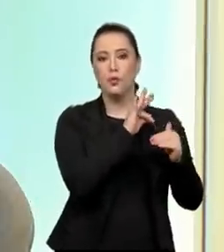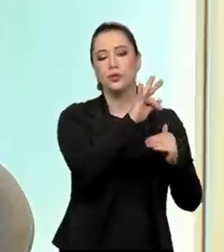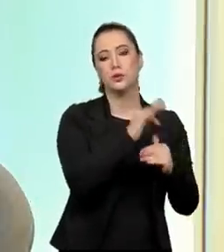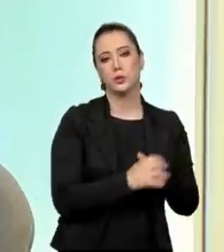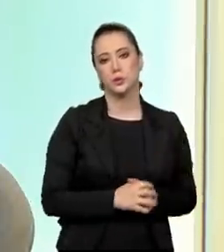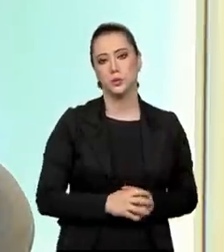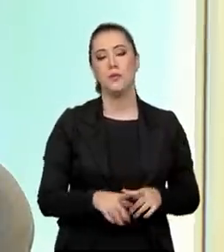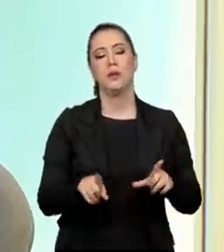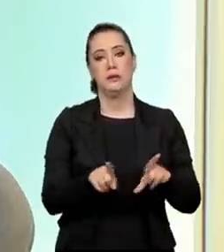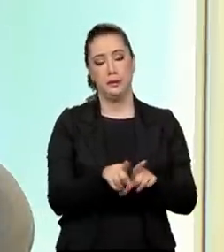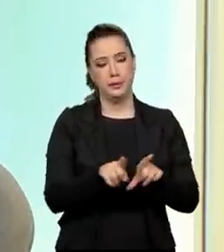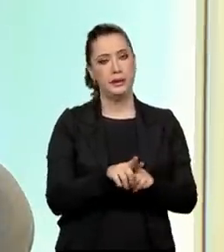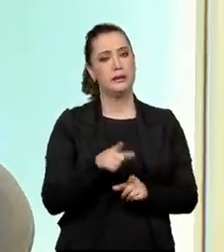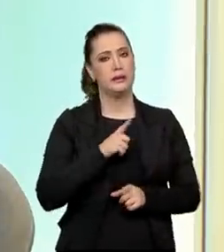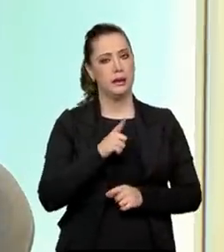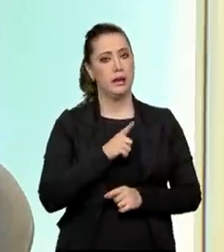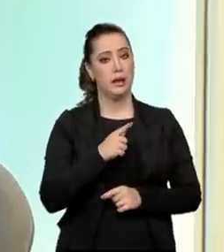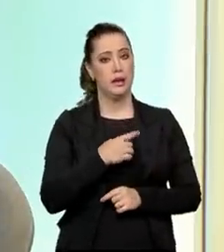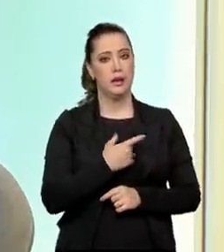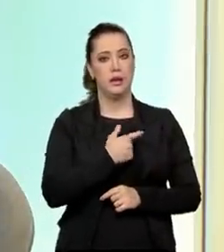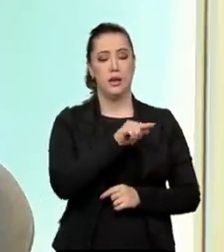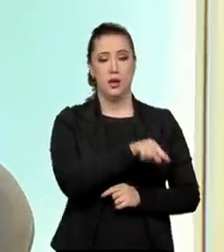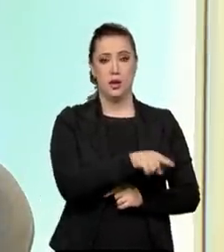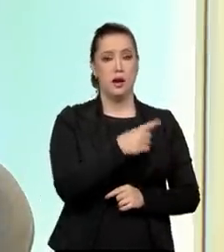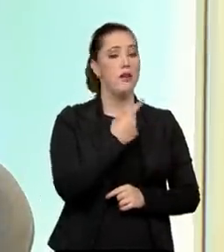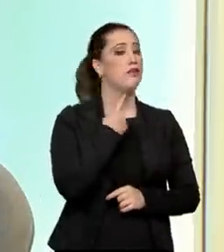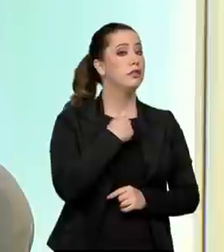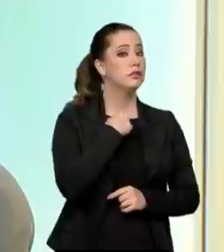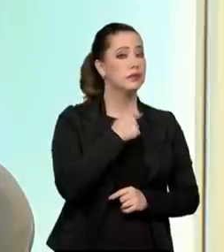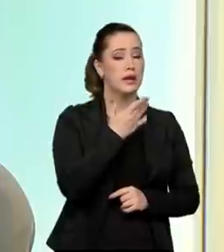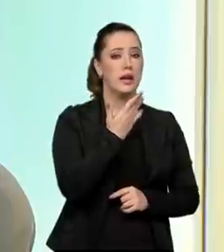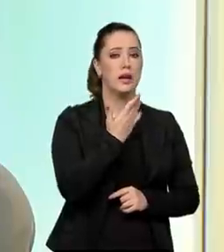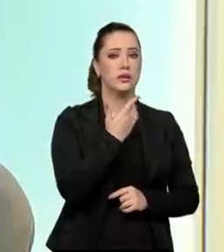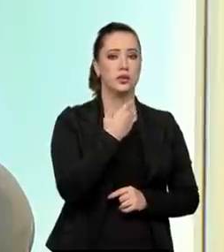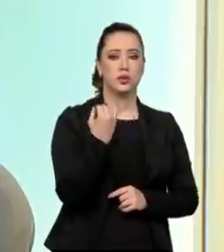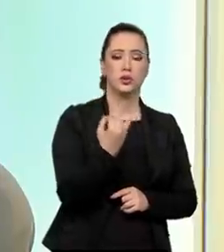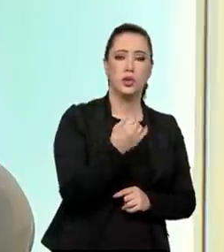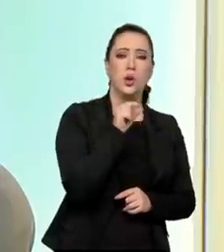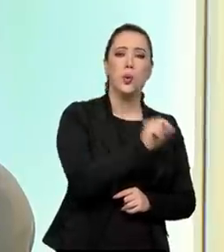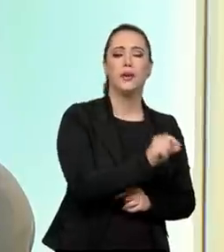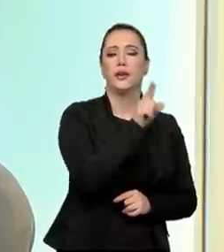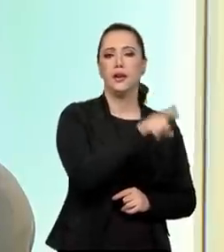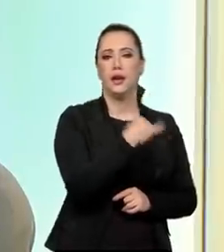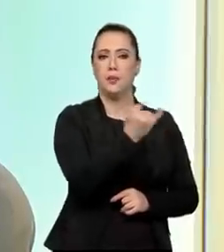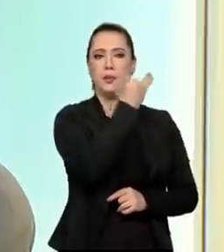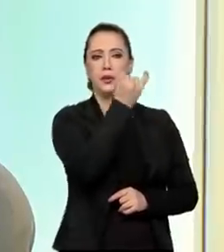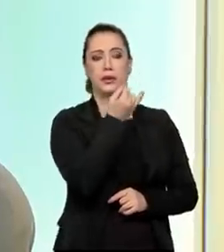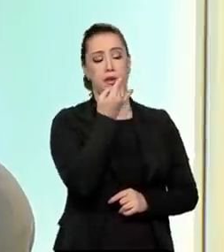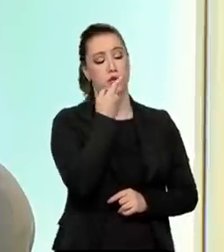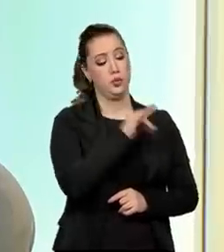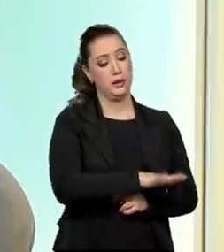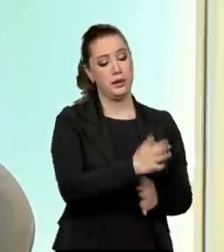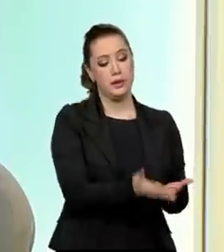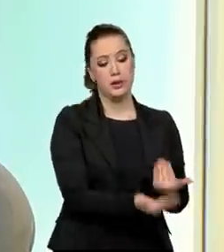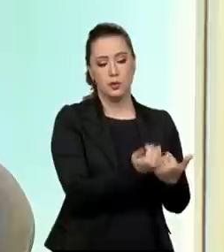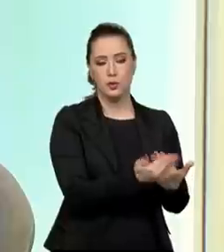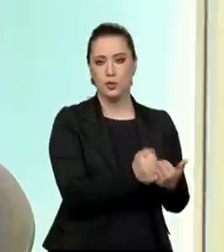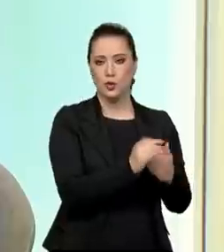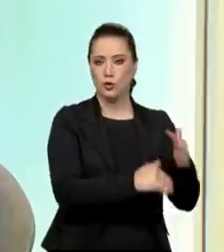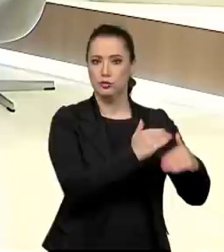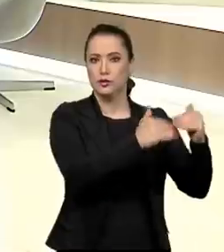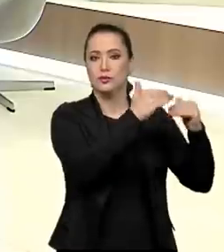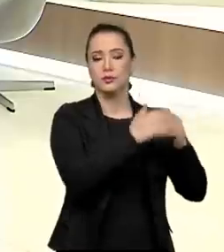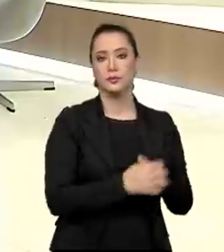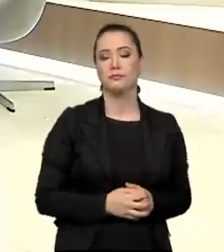do superior interesse da criança. Então, tudo isso combinado forma o fundamento doutrinário do nosso Estatuto da Criança e do